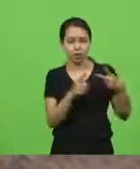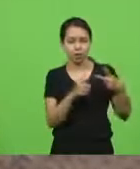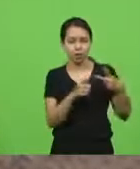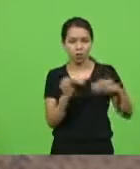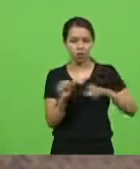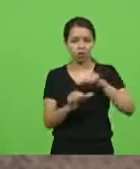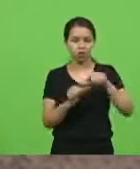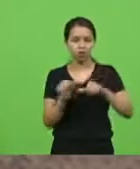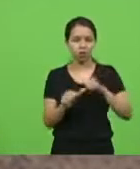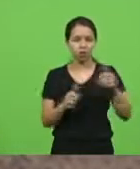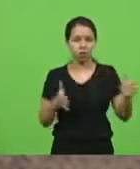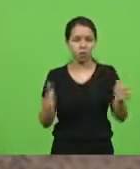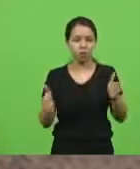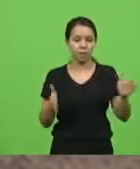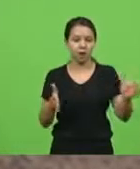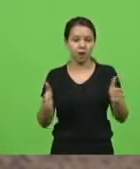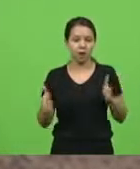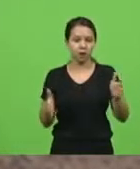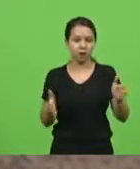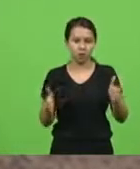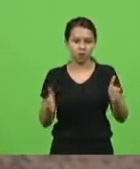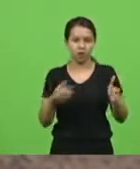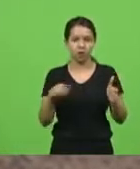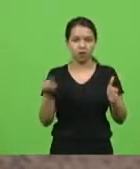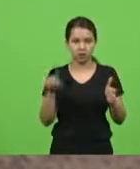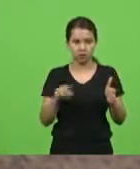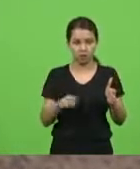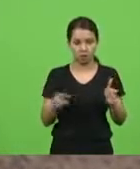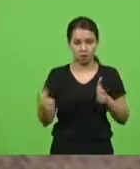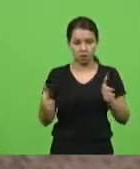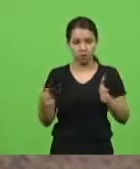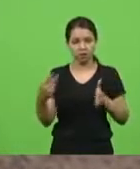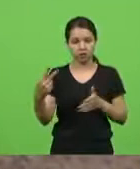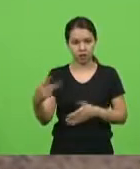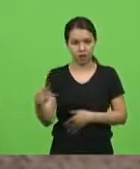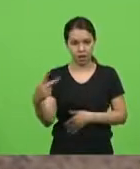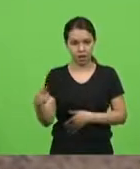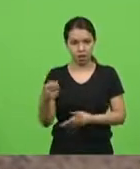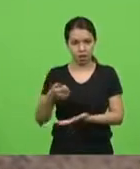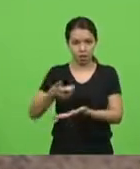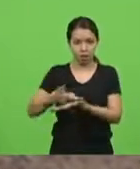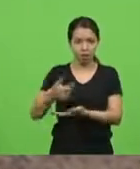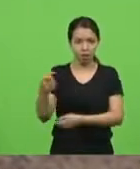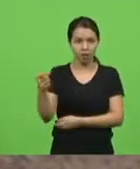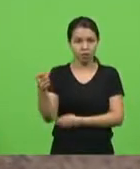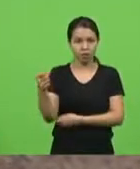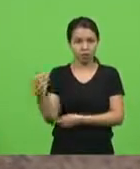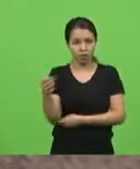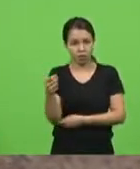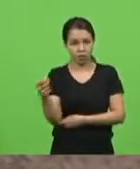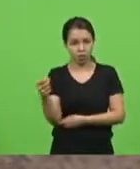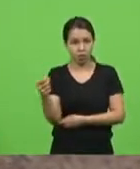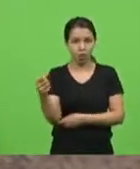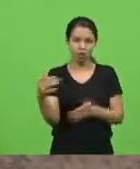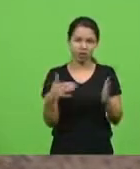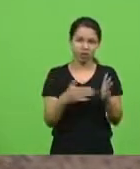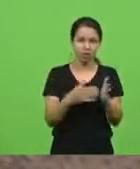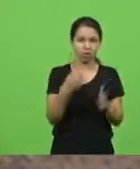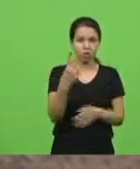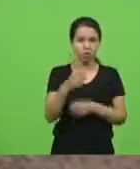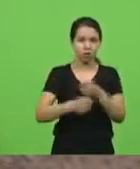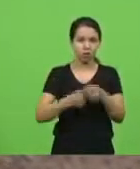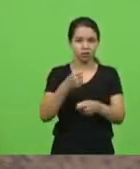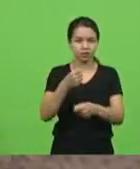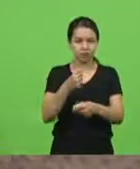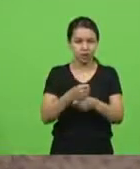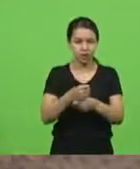adquiridos por PCD de quatro para dois anos. E nós entendemos que tais medidas vão causar um